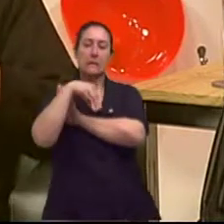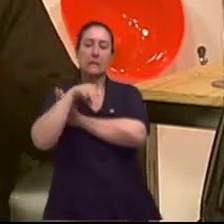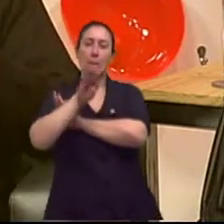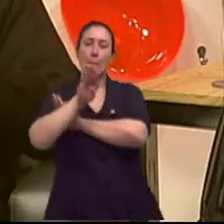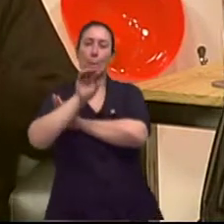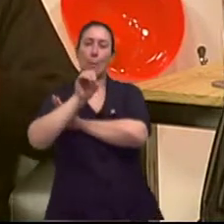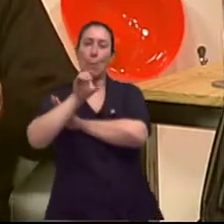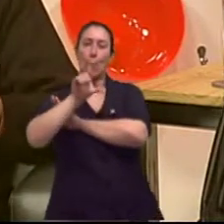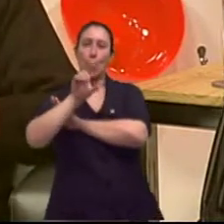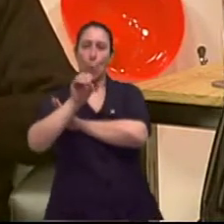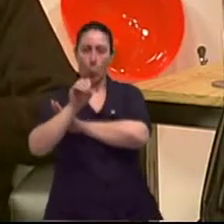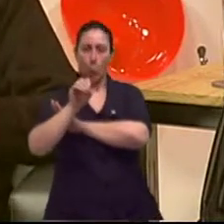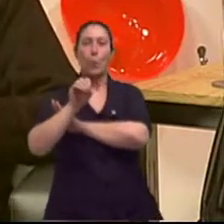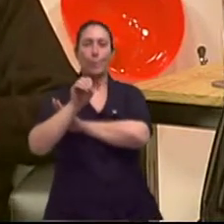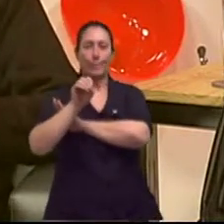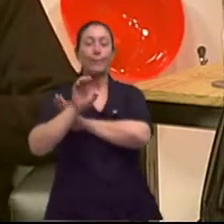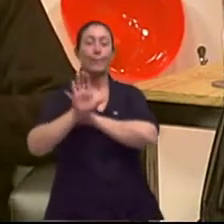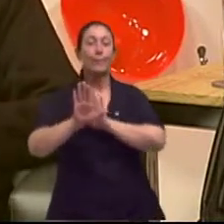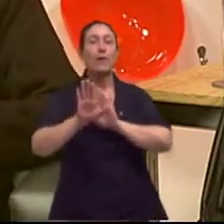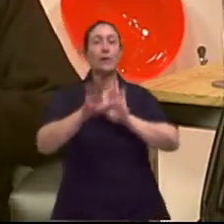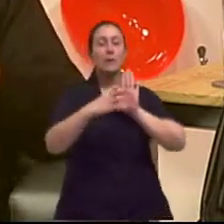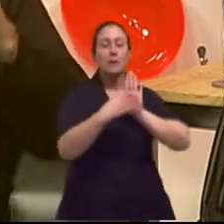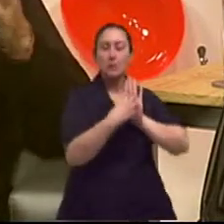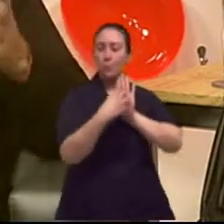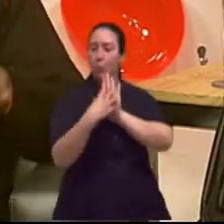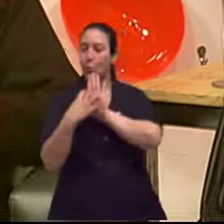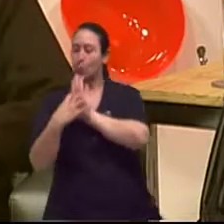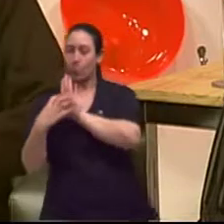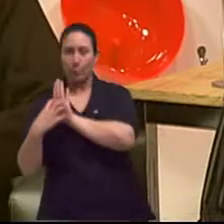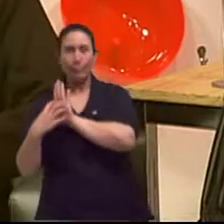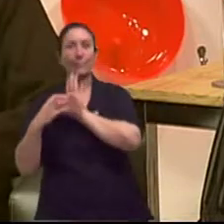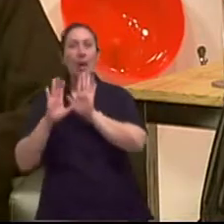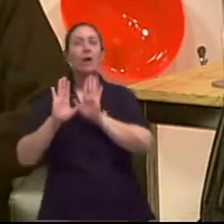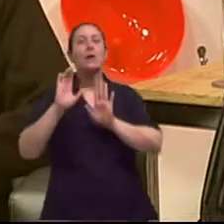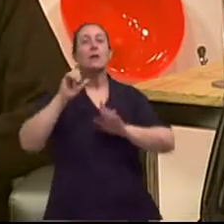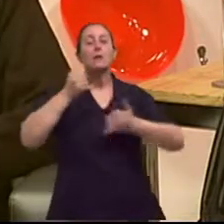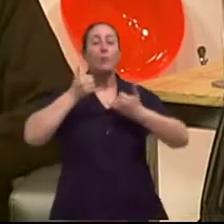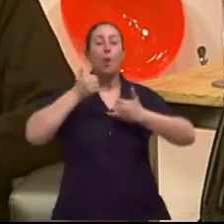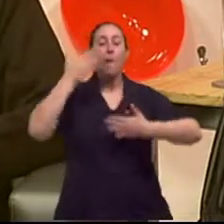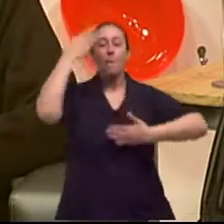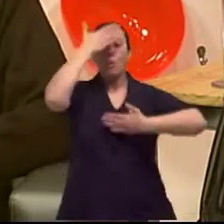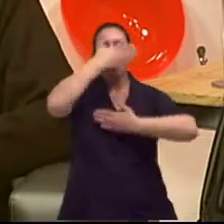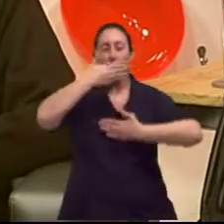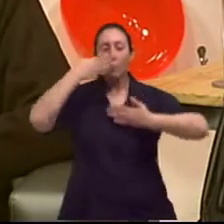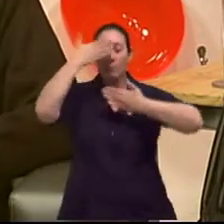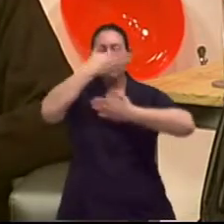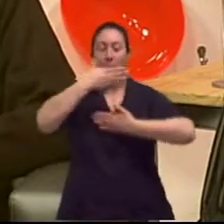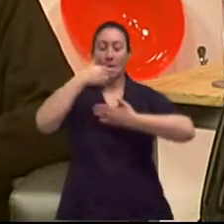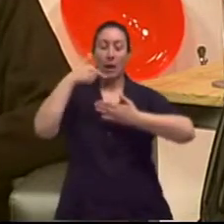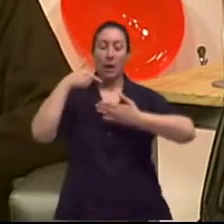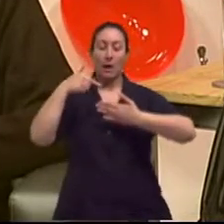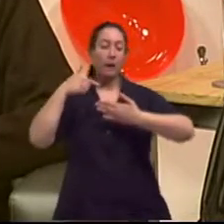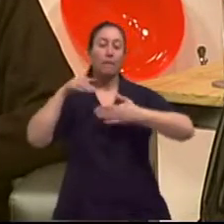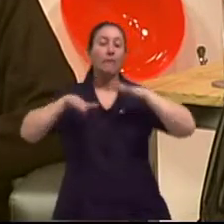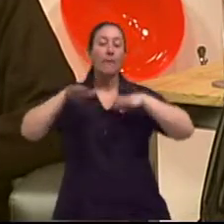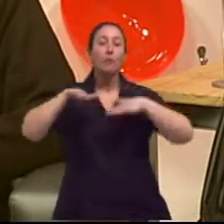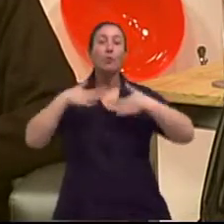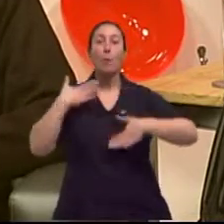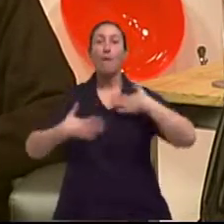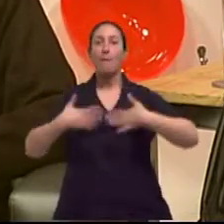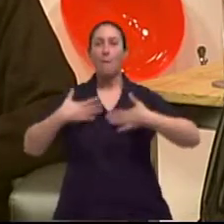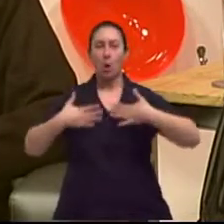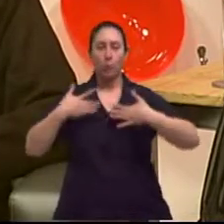direcionados antes de começar o atendimento, então, quando os movimentos que se faz com as mãos são, para